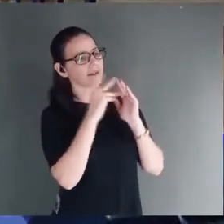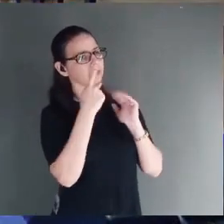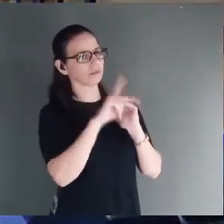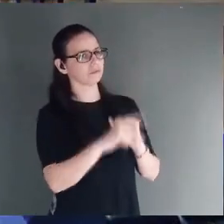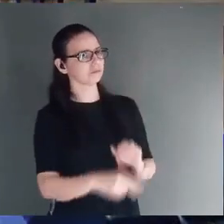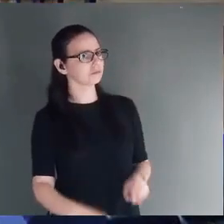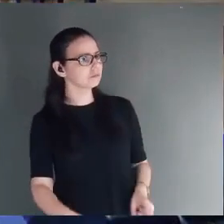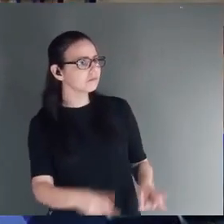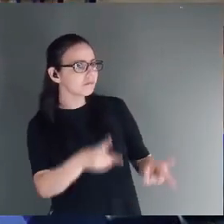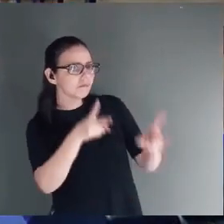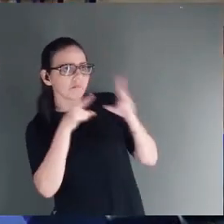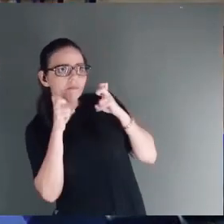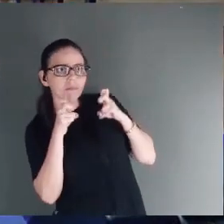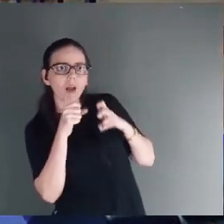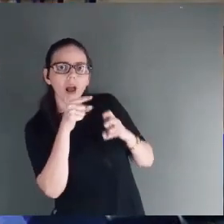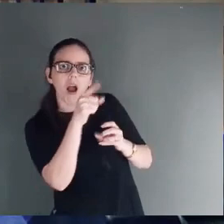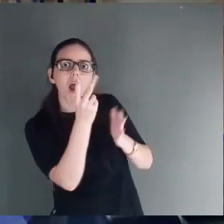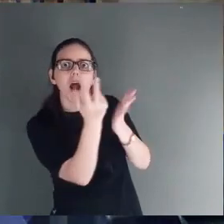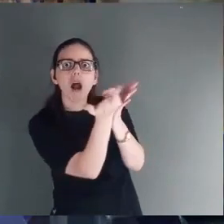Reconheceu a pintura.